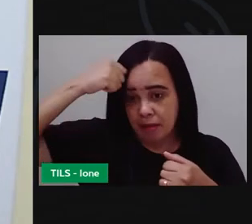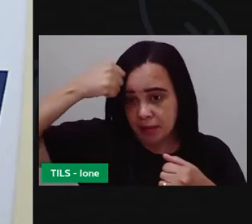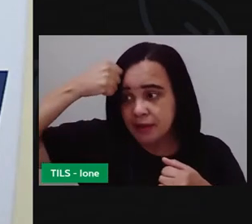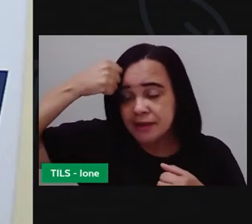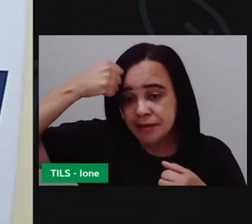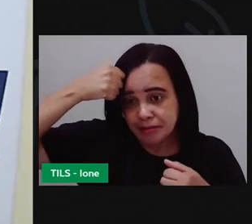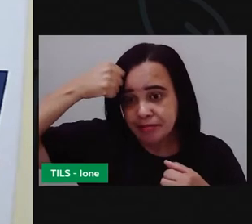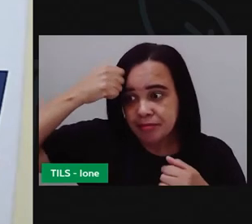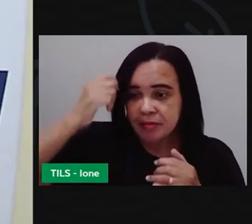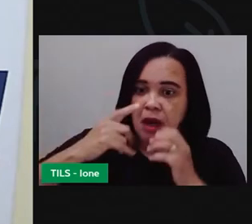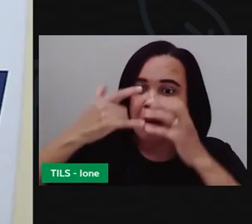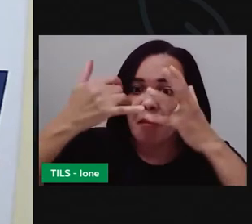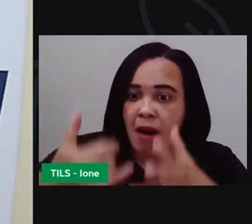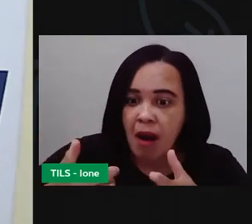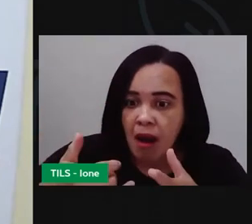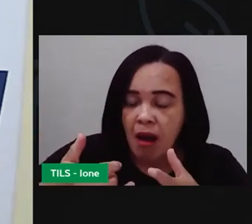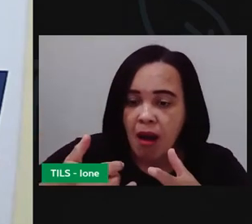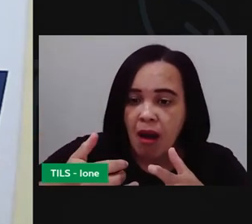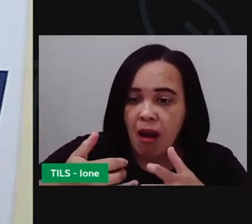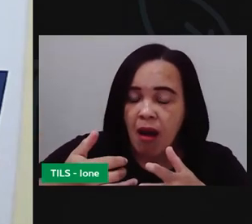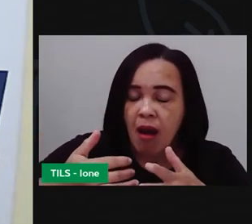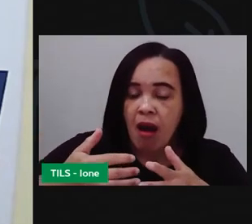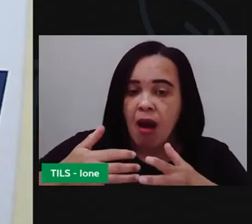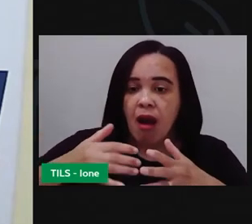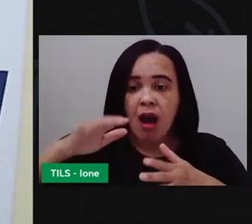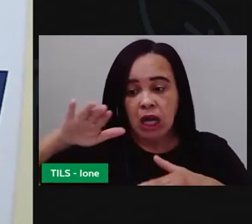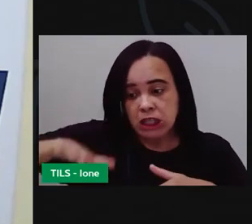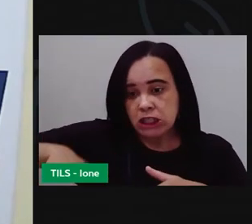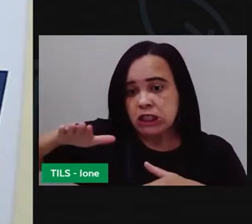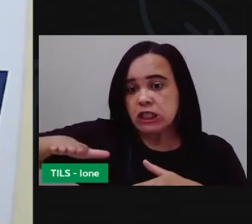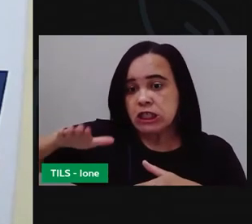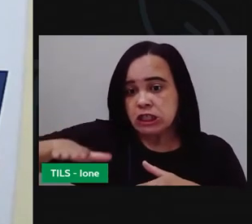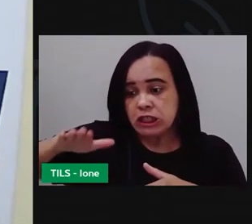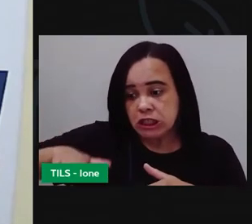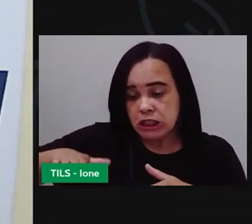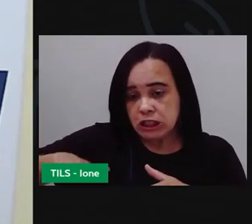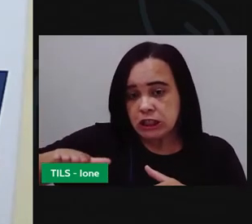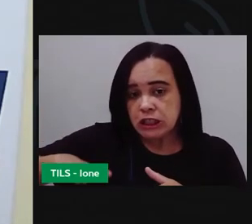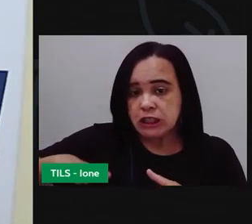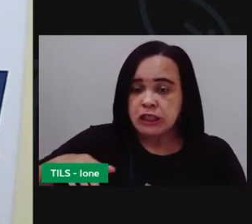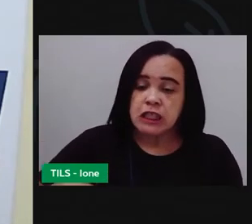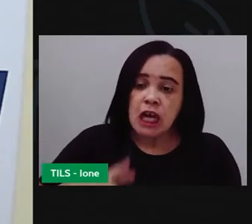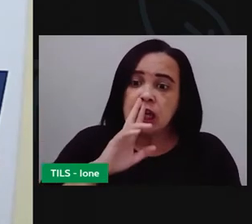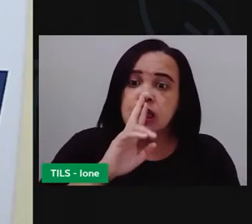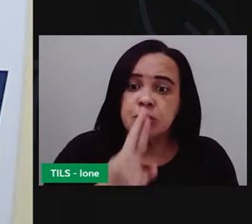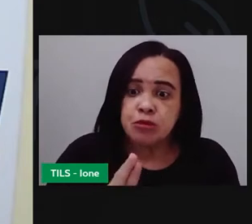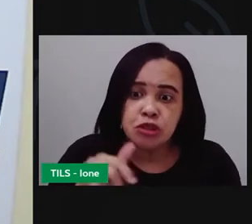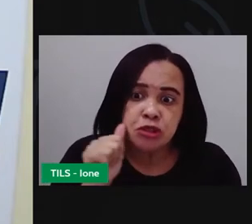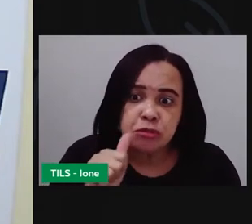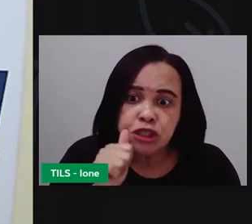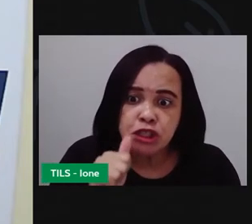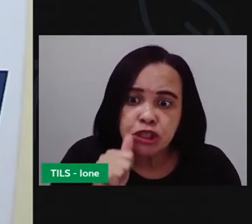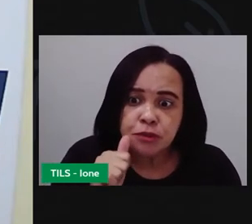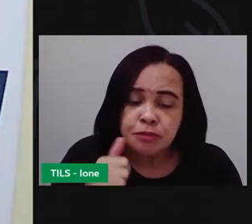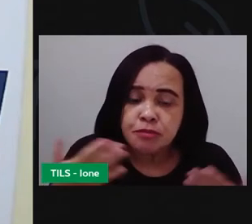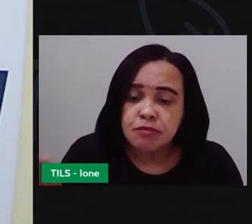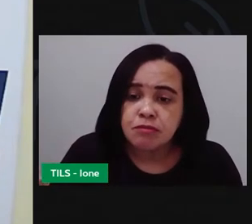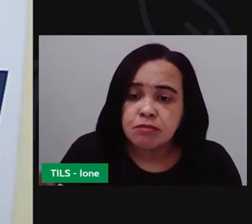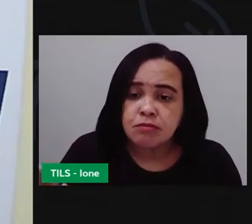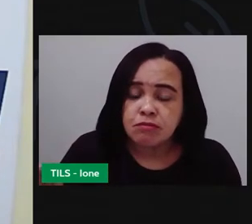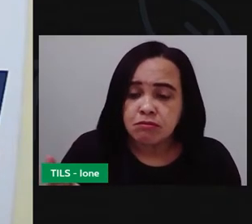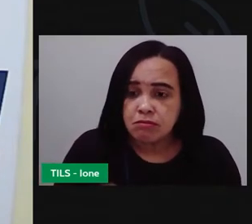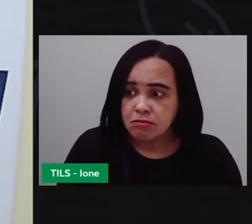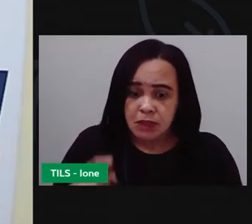comeu quando era criança. Quando era criança menor, bebezinha. E aí,